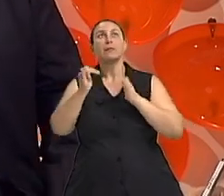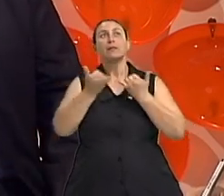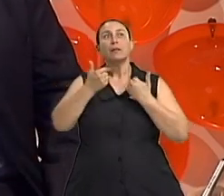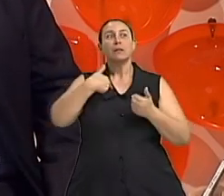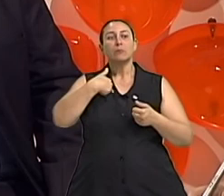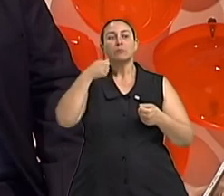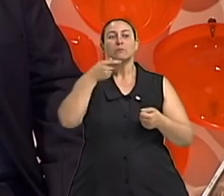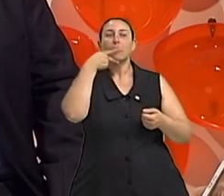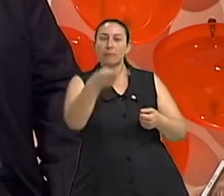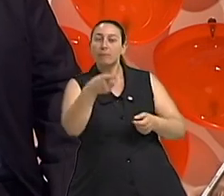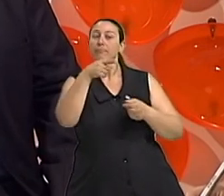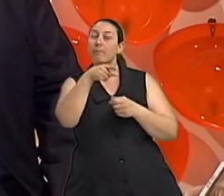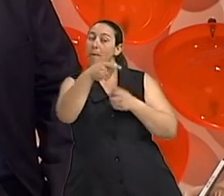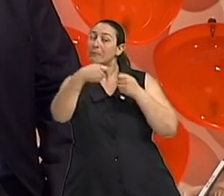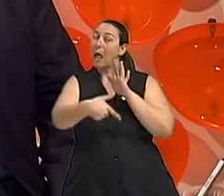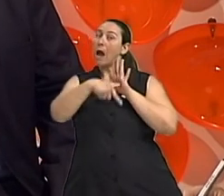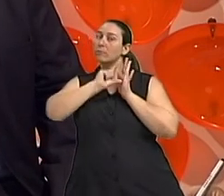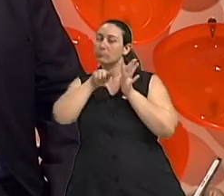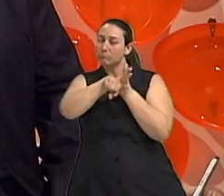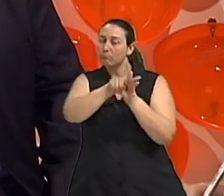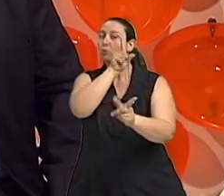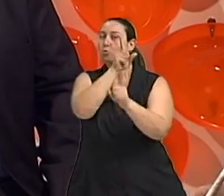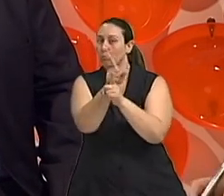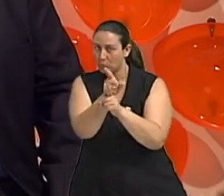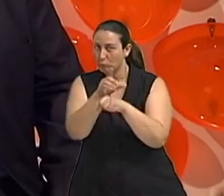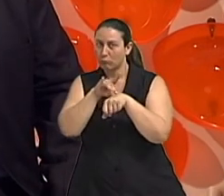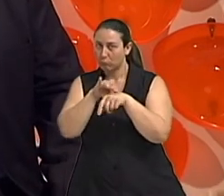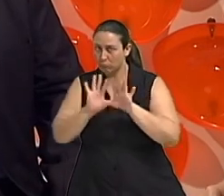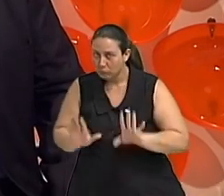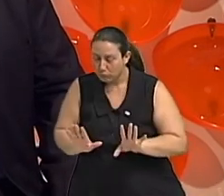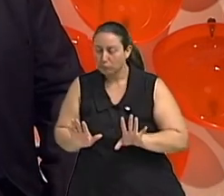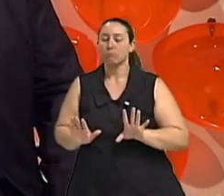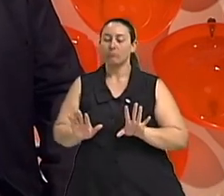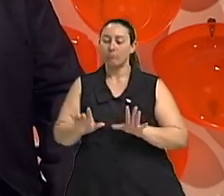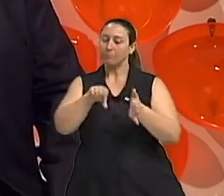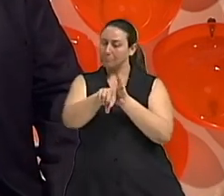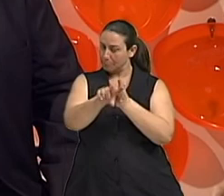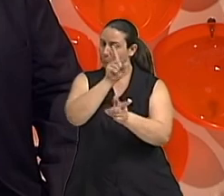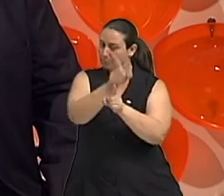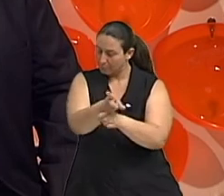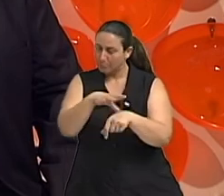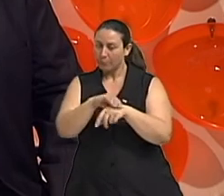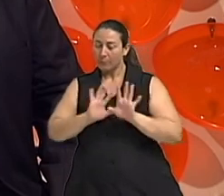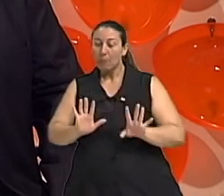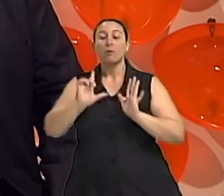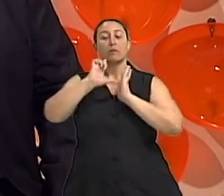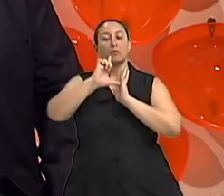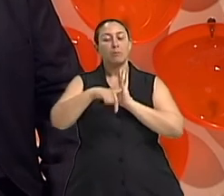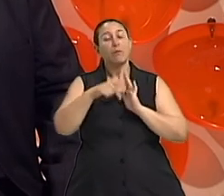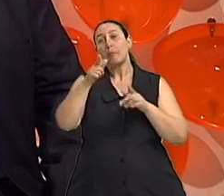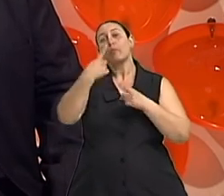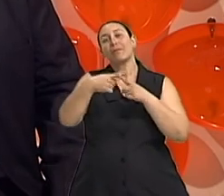dizer que o diagnóstico é anterior. Certo, claro. Porque não existe uma forma padronizada para tratar todos os tipos de incontinência.